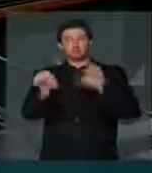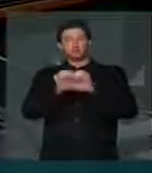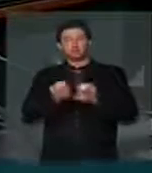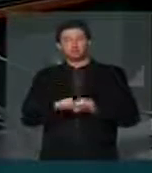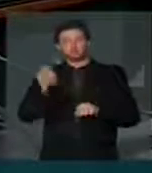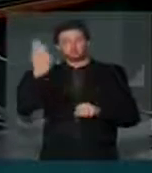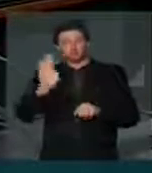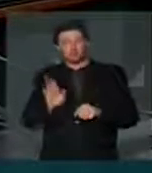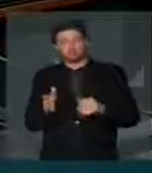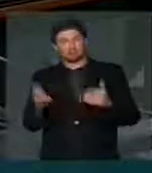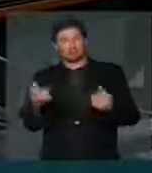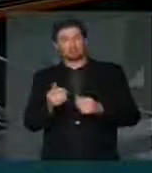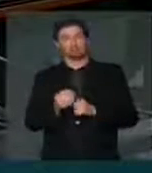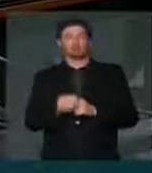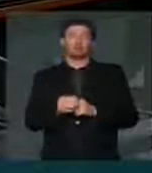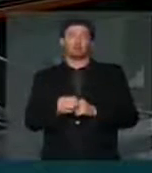Brasil.